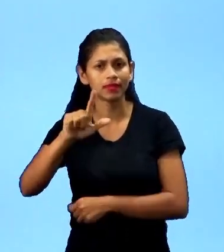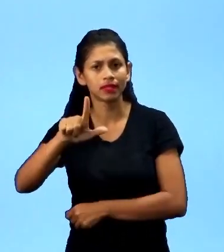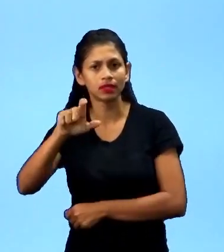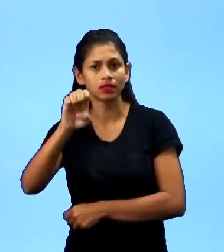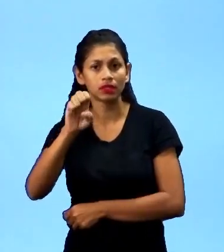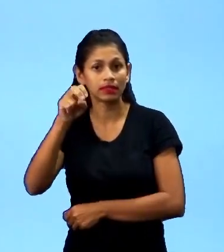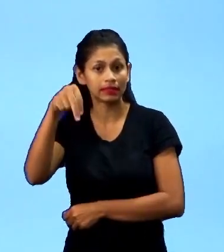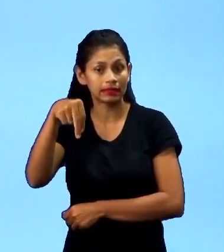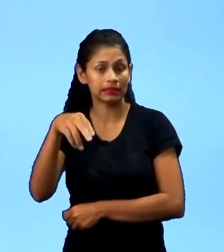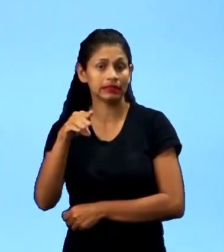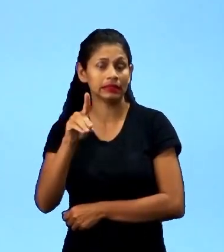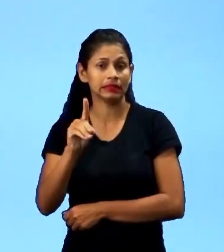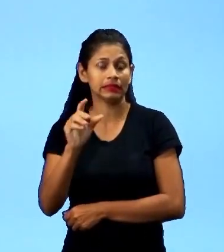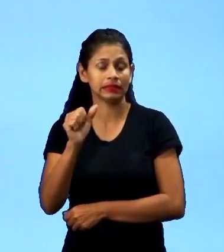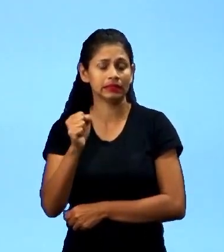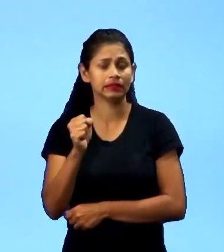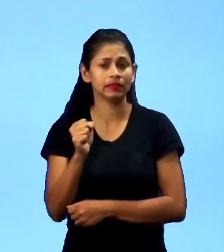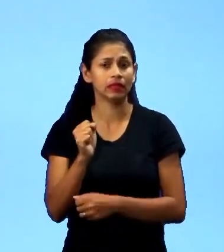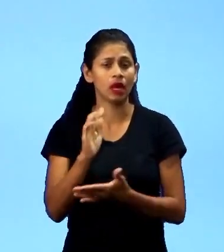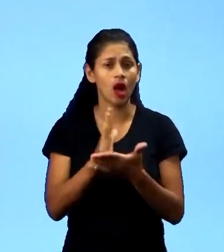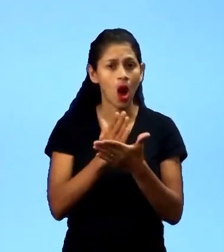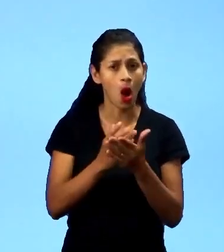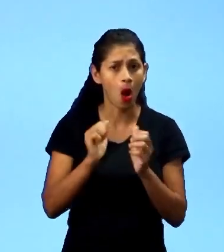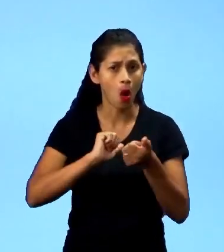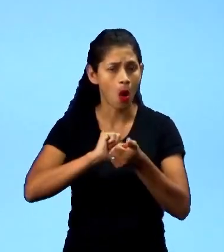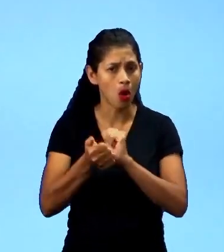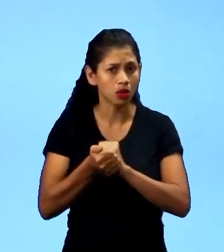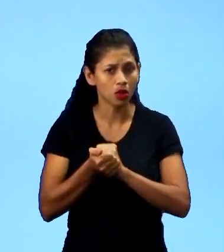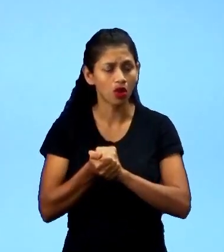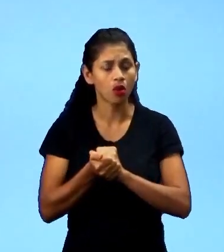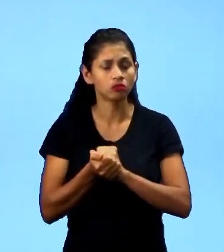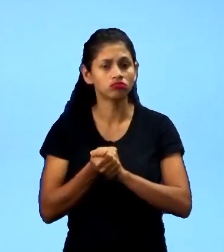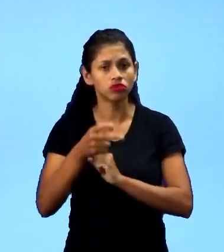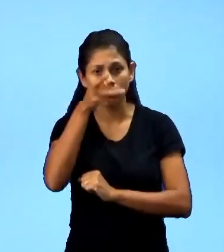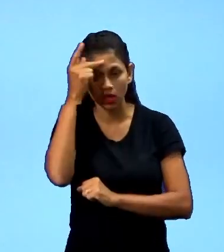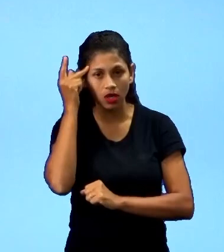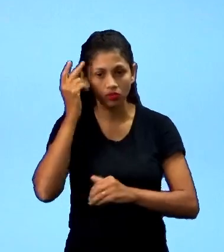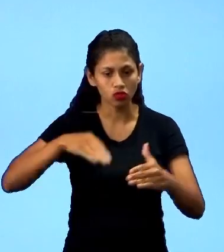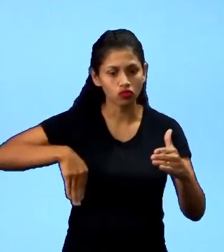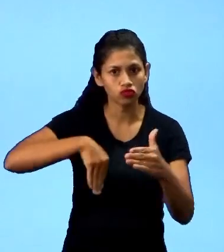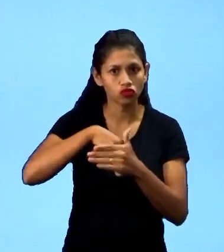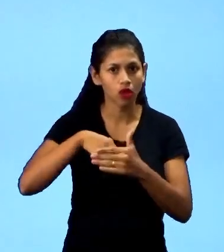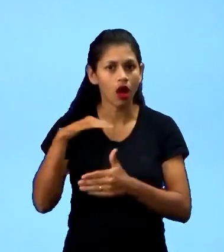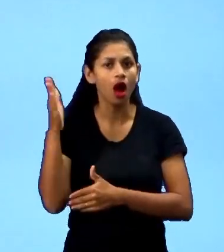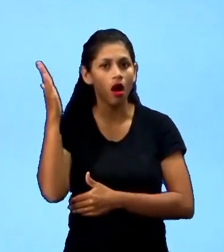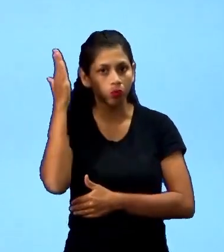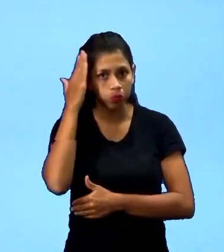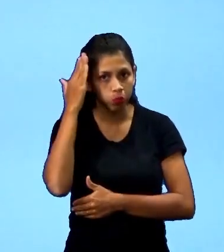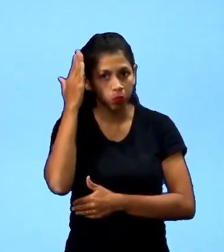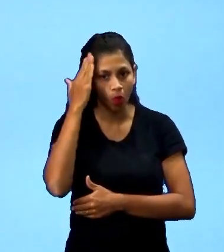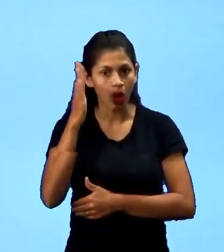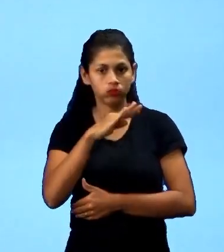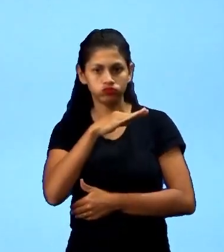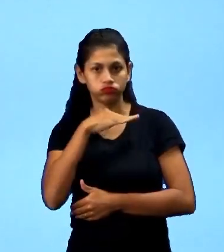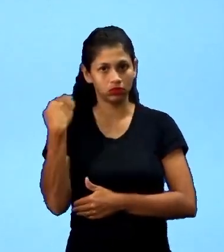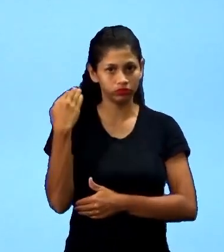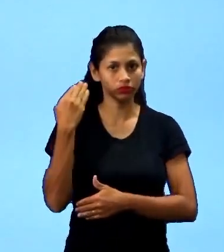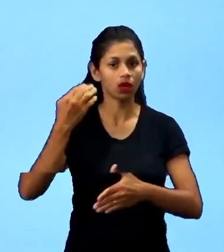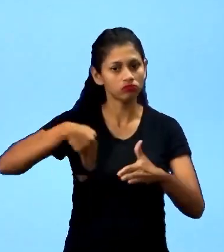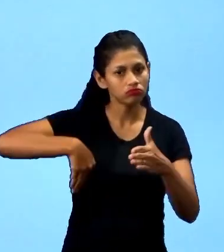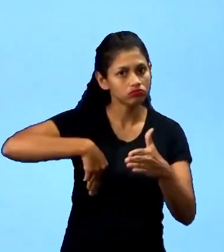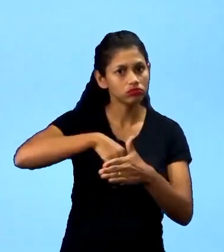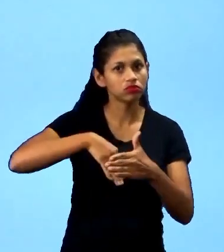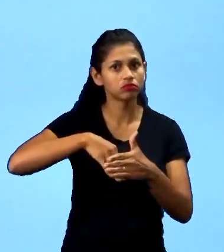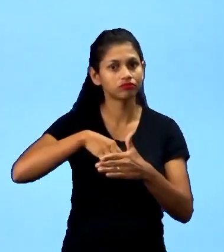cabeças das pessoas que foram decapitadas em guerras, então a gente só tem esse segmento inicial de que os esportes eram práticas e essas